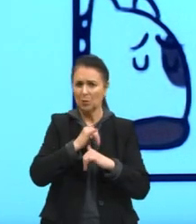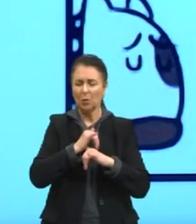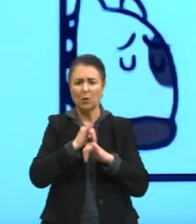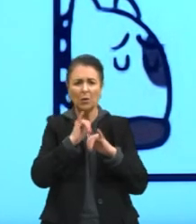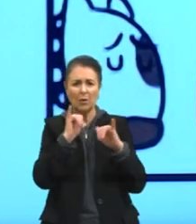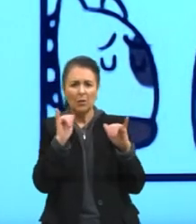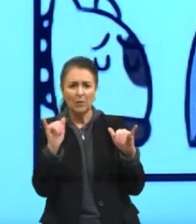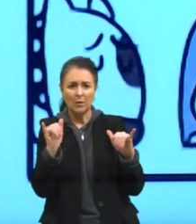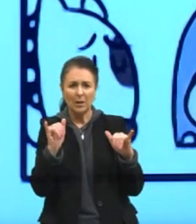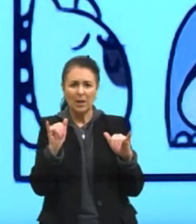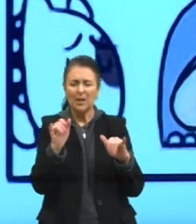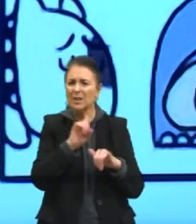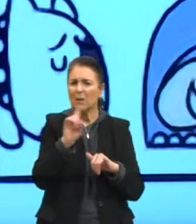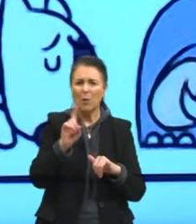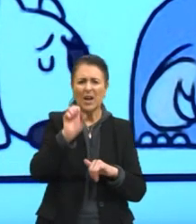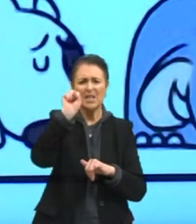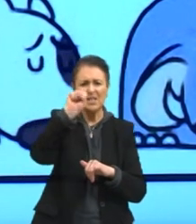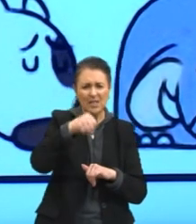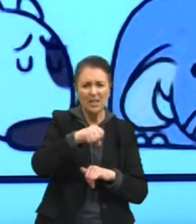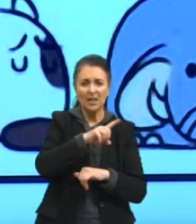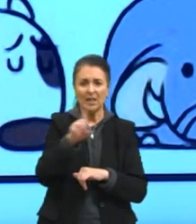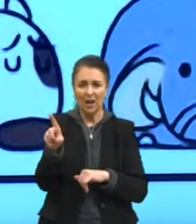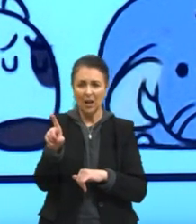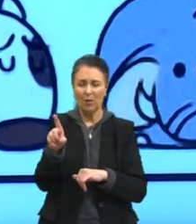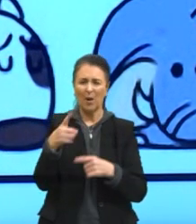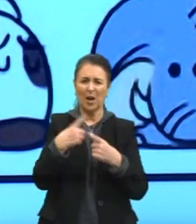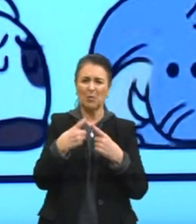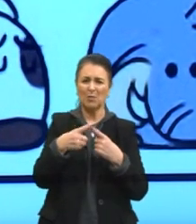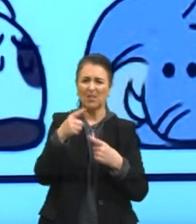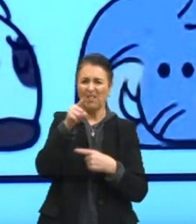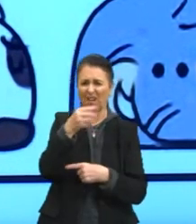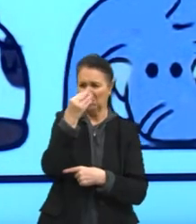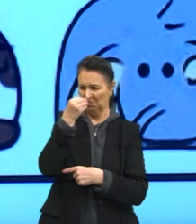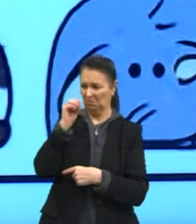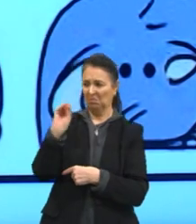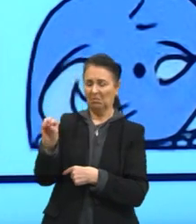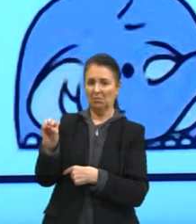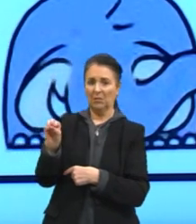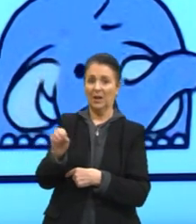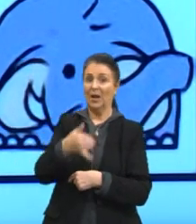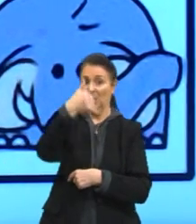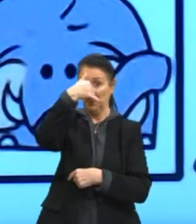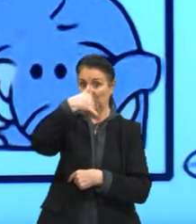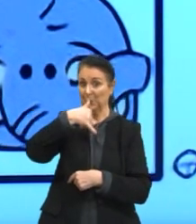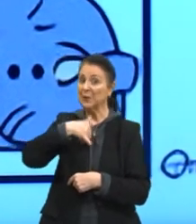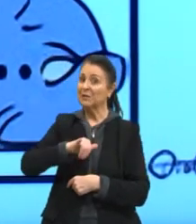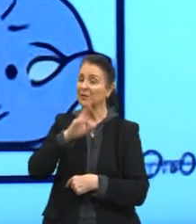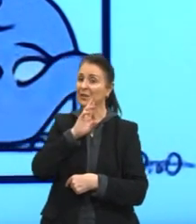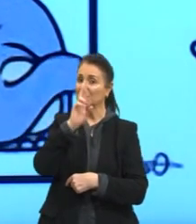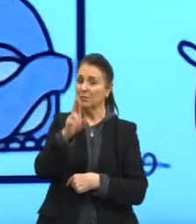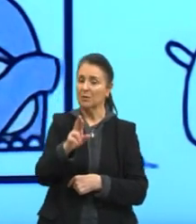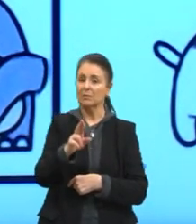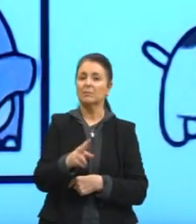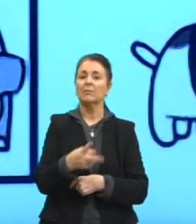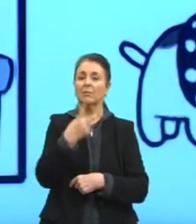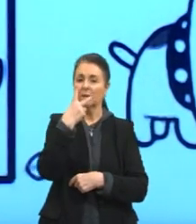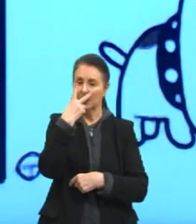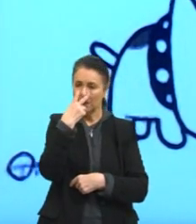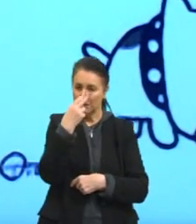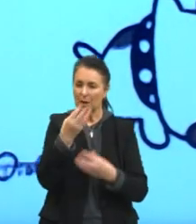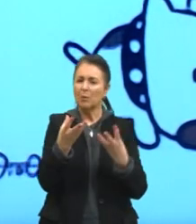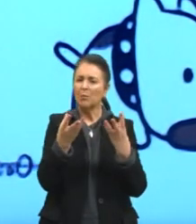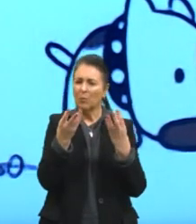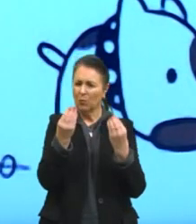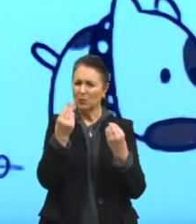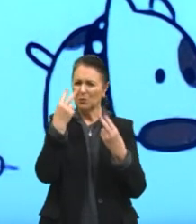ver com sino, não. Era puro desprezo mesmo. E ele termina, que aliás, parecia demais com esse olhar que